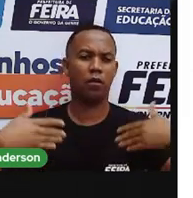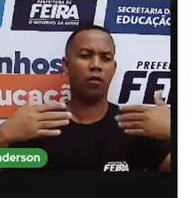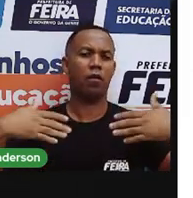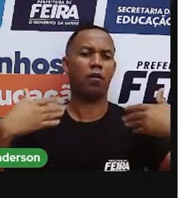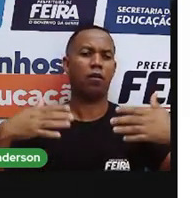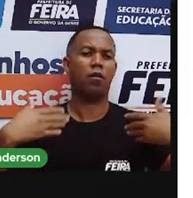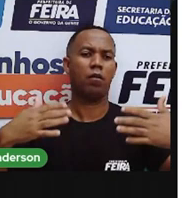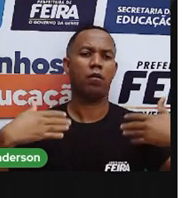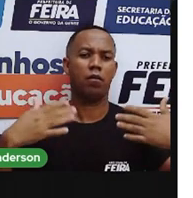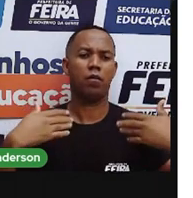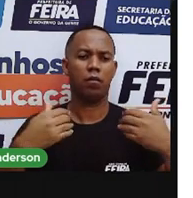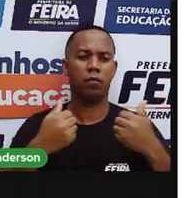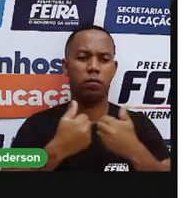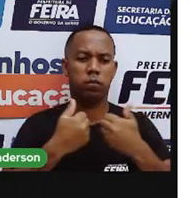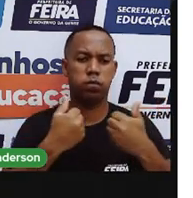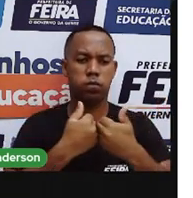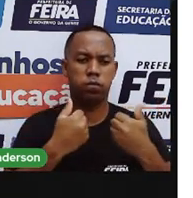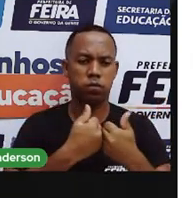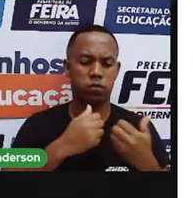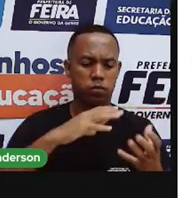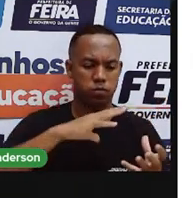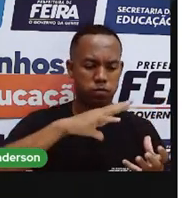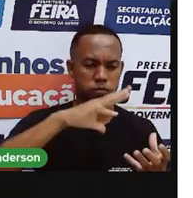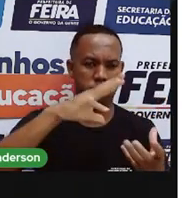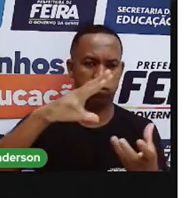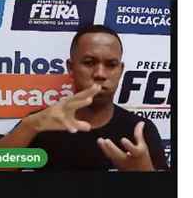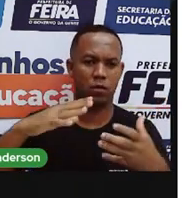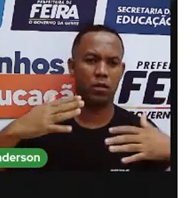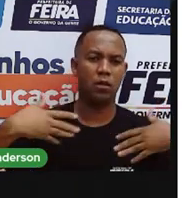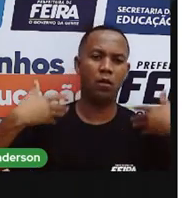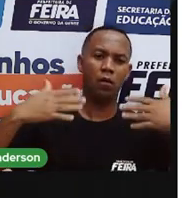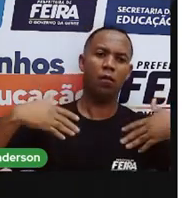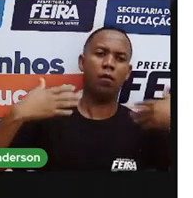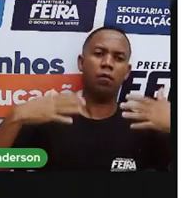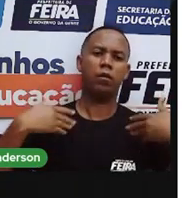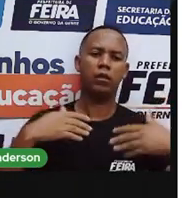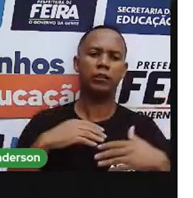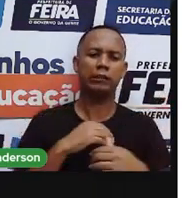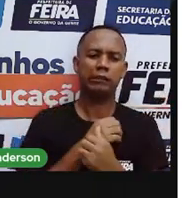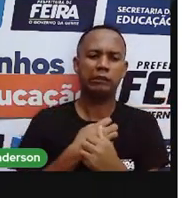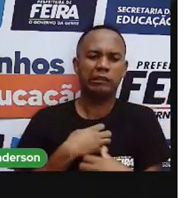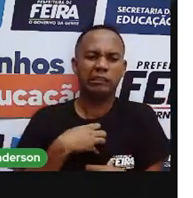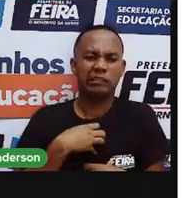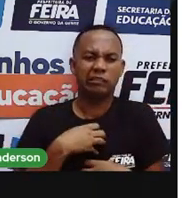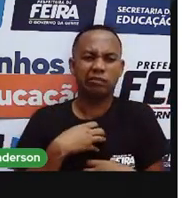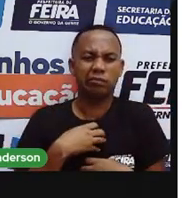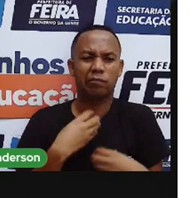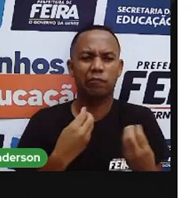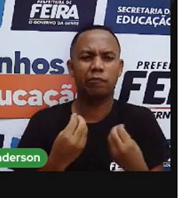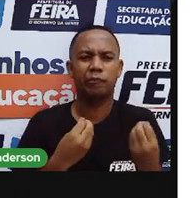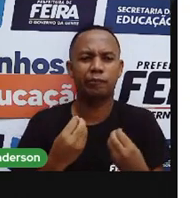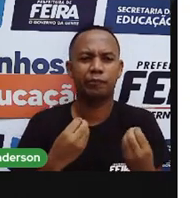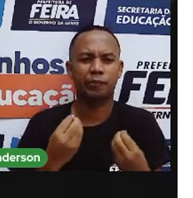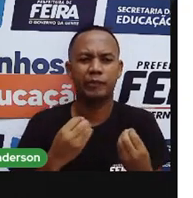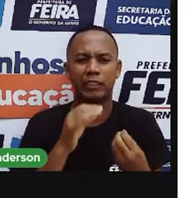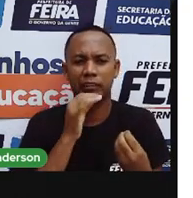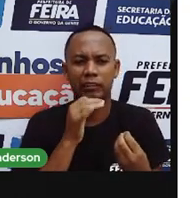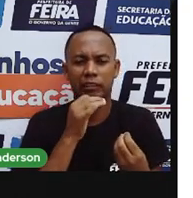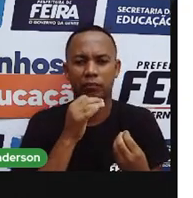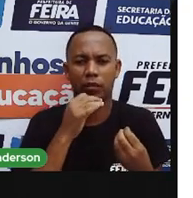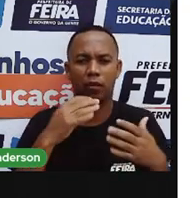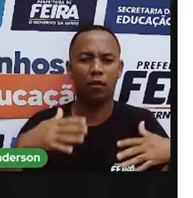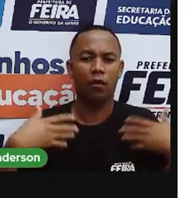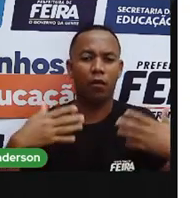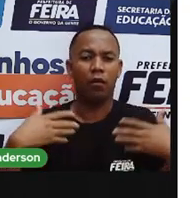O aquecimento da Terra e esse abastamento que a gente sente, né? Que também causa o quê? O aquecimento.